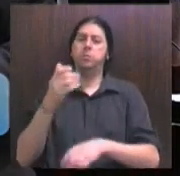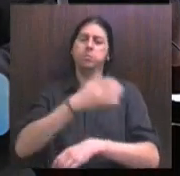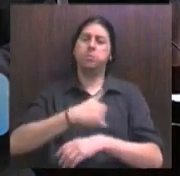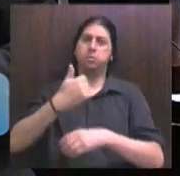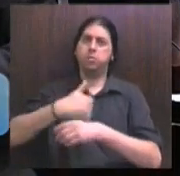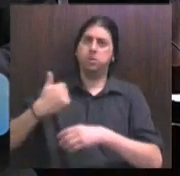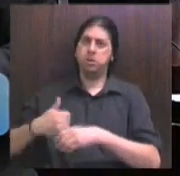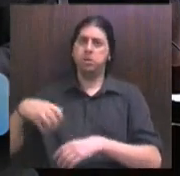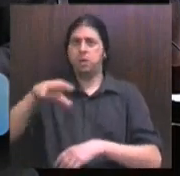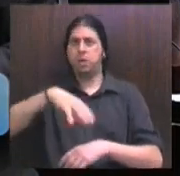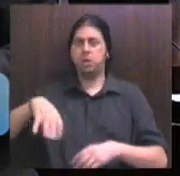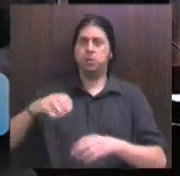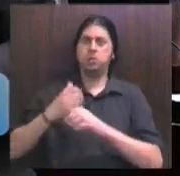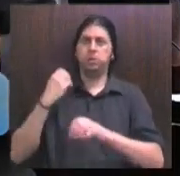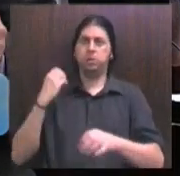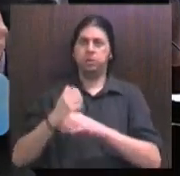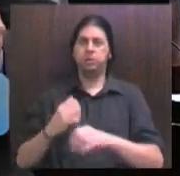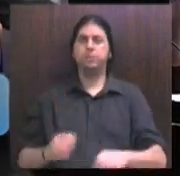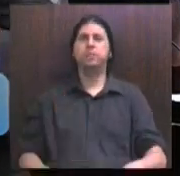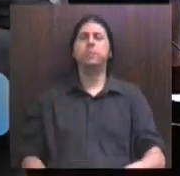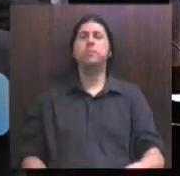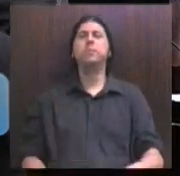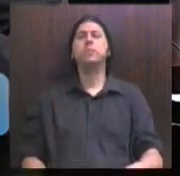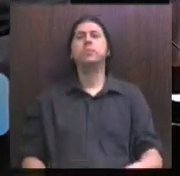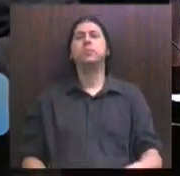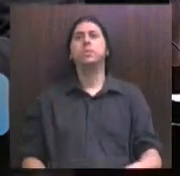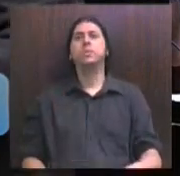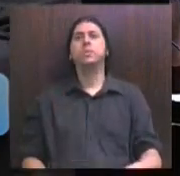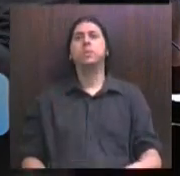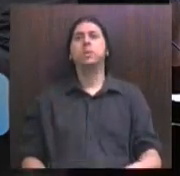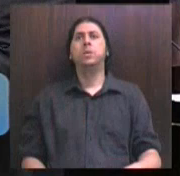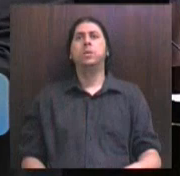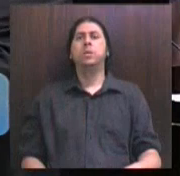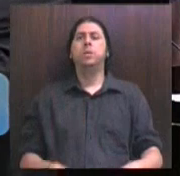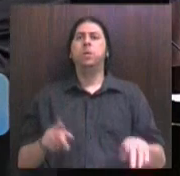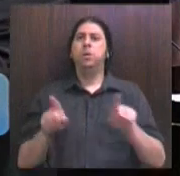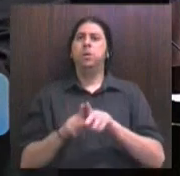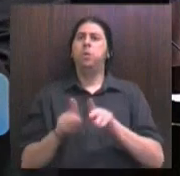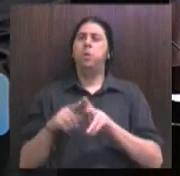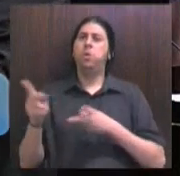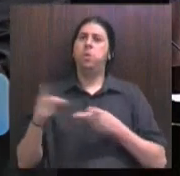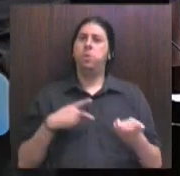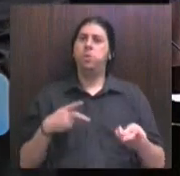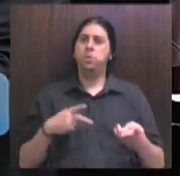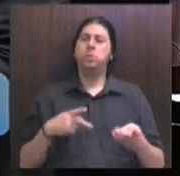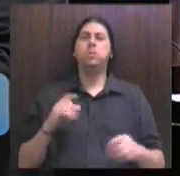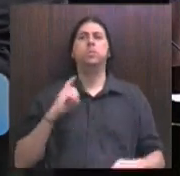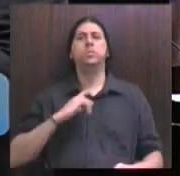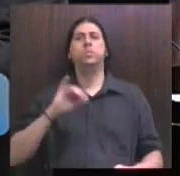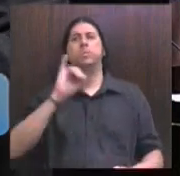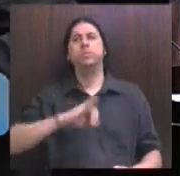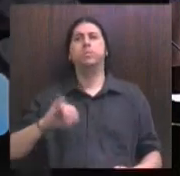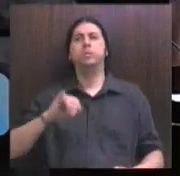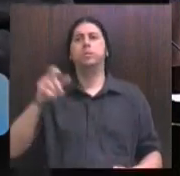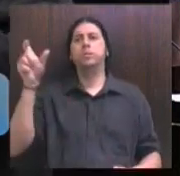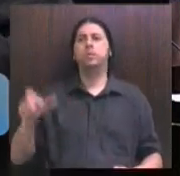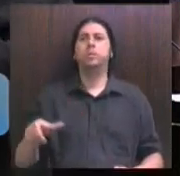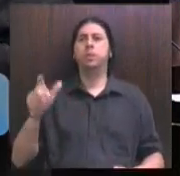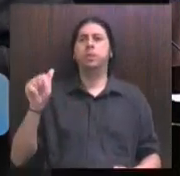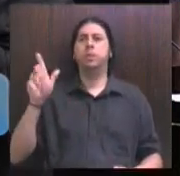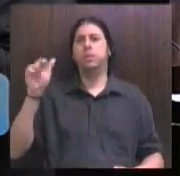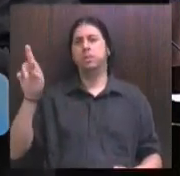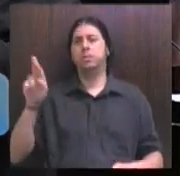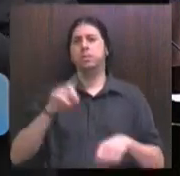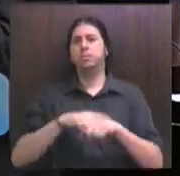do ramo da engenharia e os demais convidados, em especial o deputado Luiz Augusto Lara, proponente desse grande